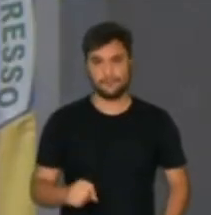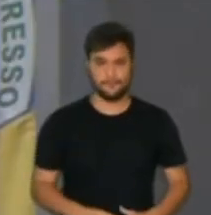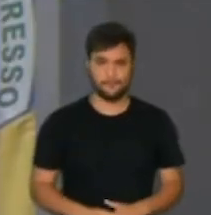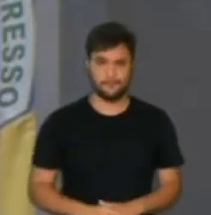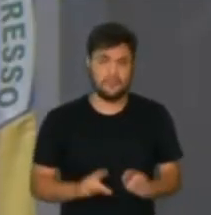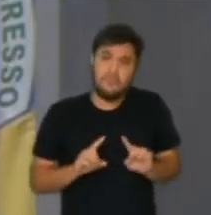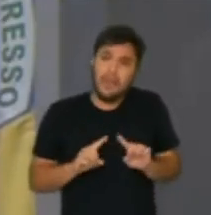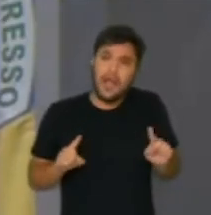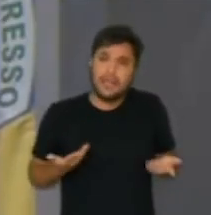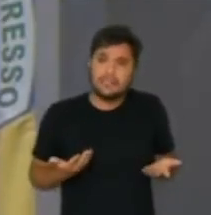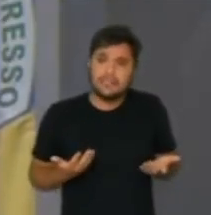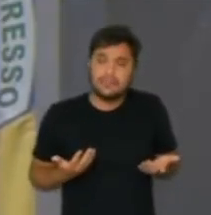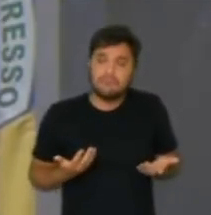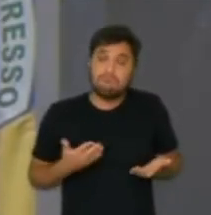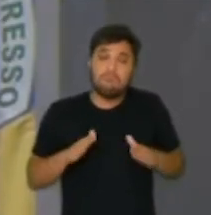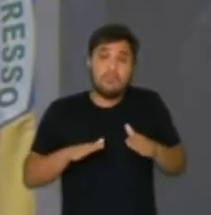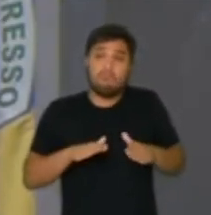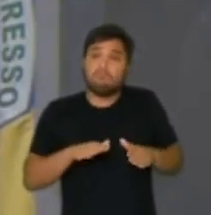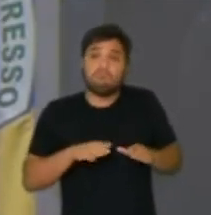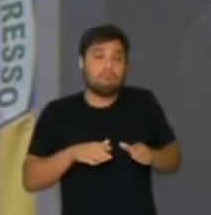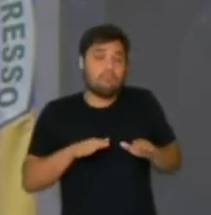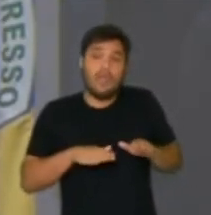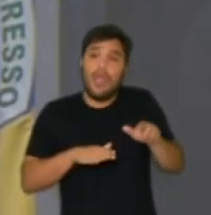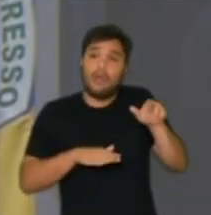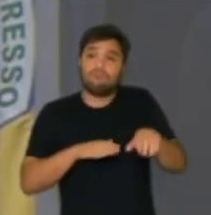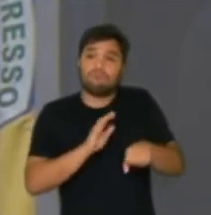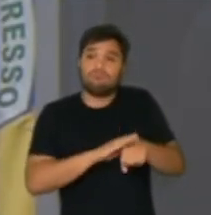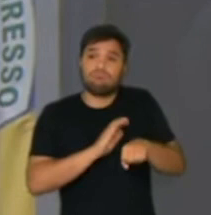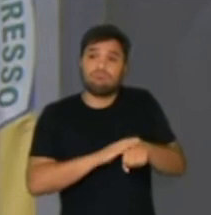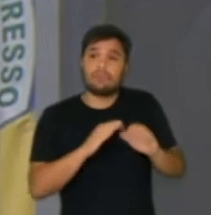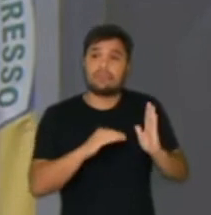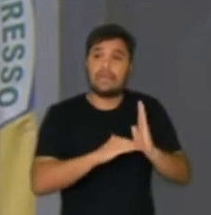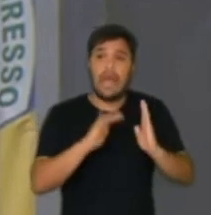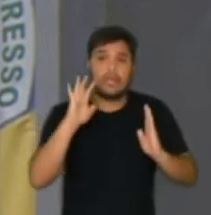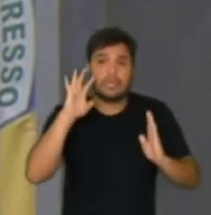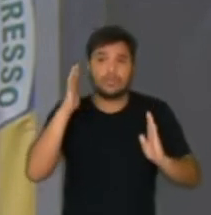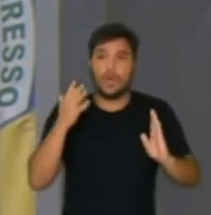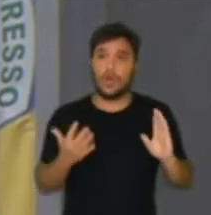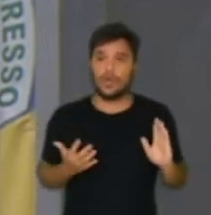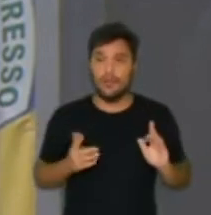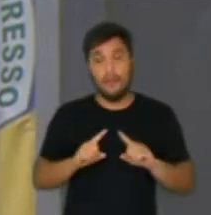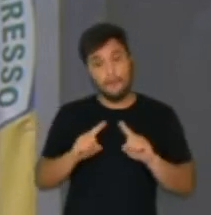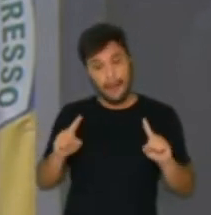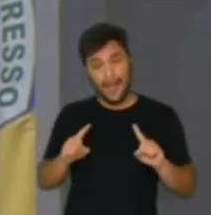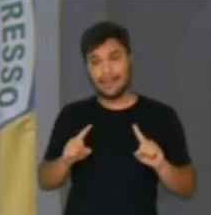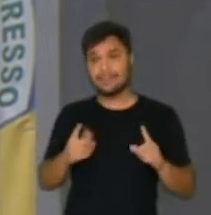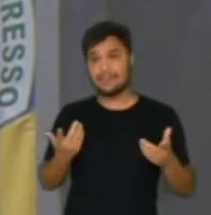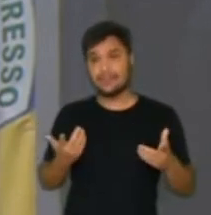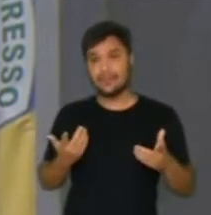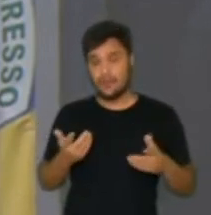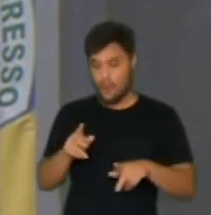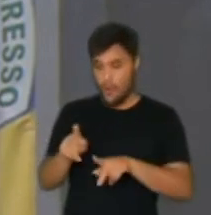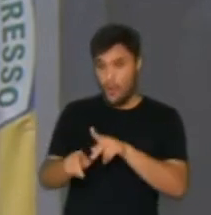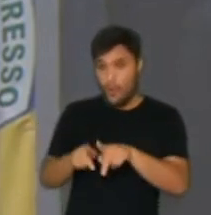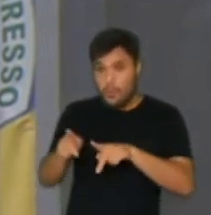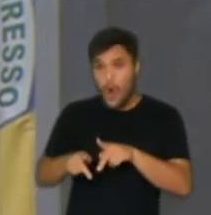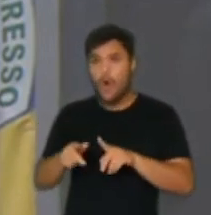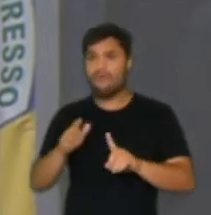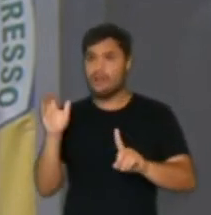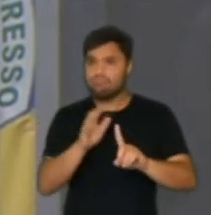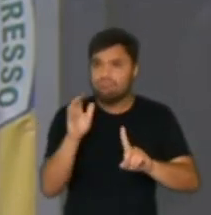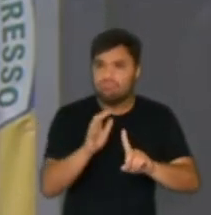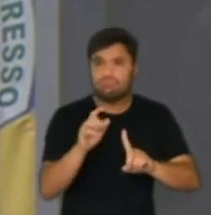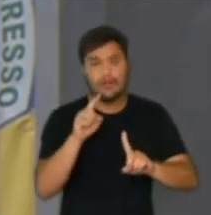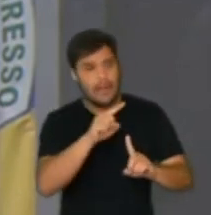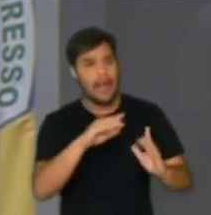Mas, depende do Senado, não depende do presidente da República. Agora cabe ao povo também pressionar os senadores.